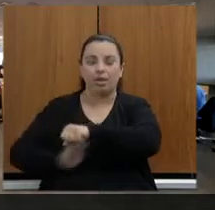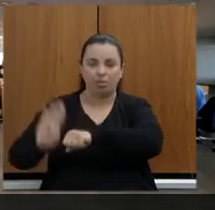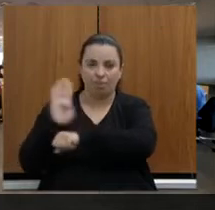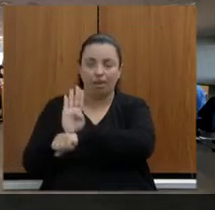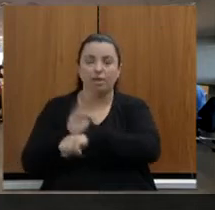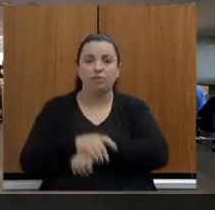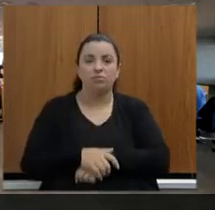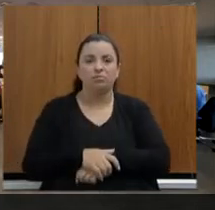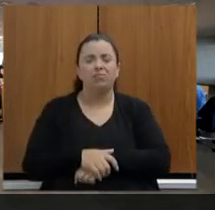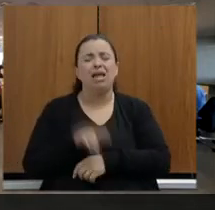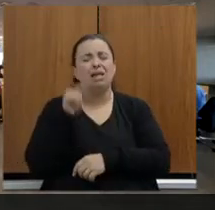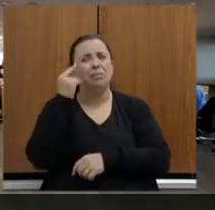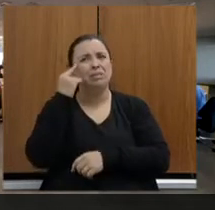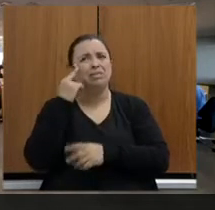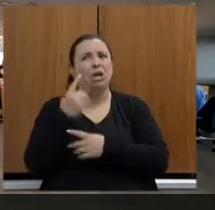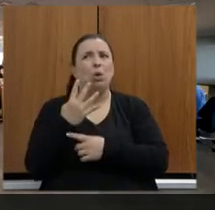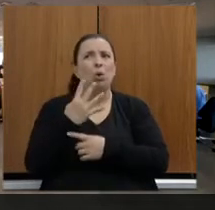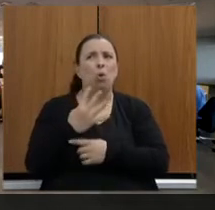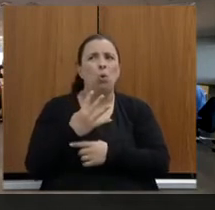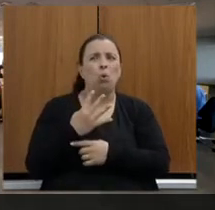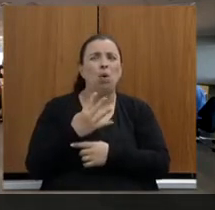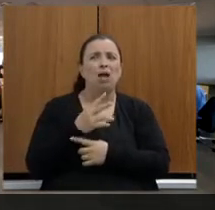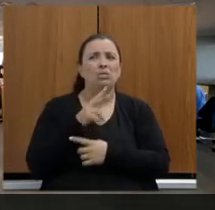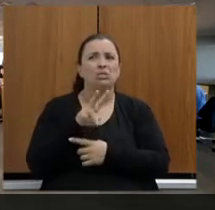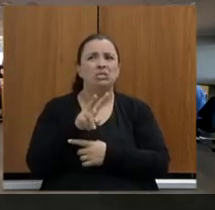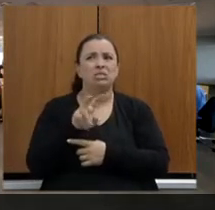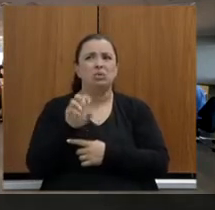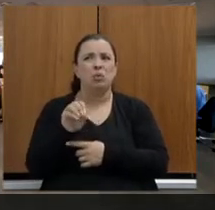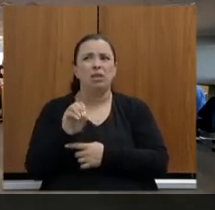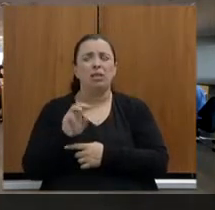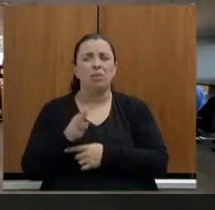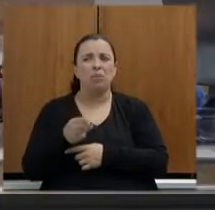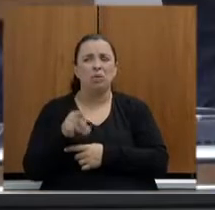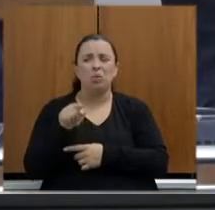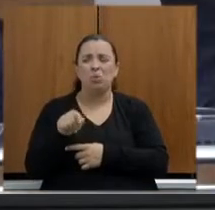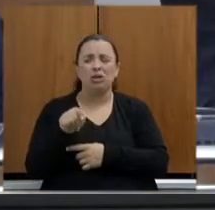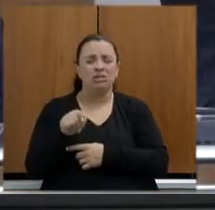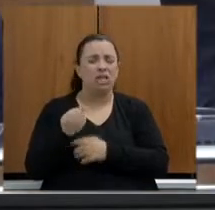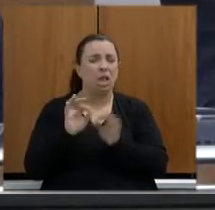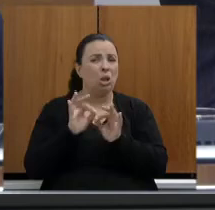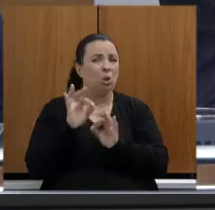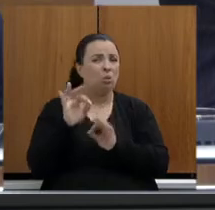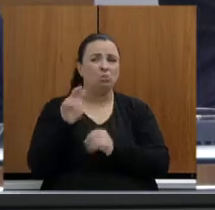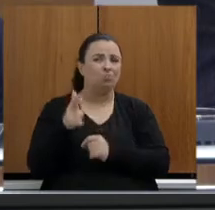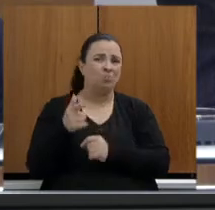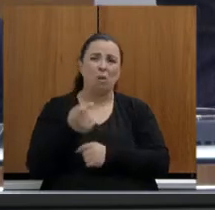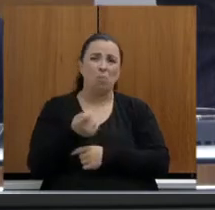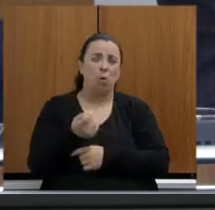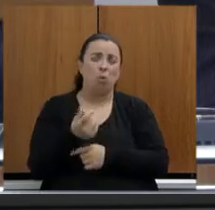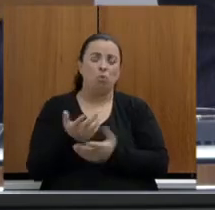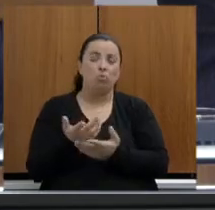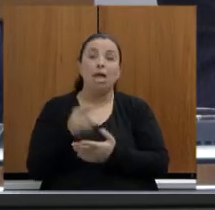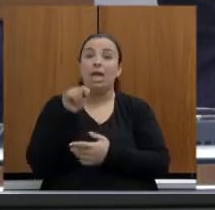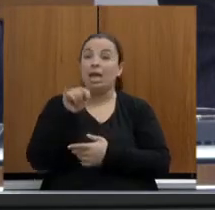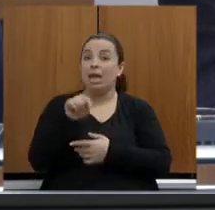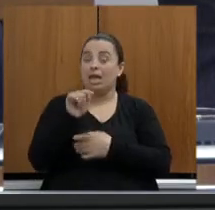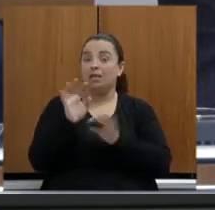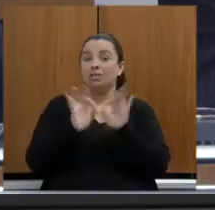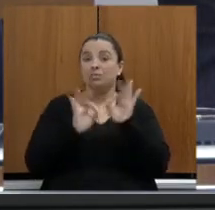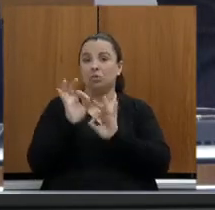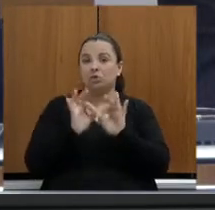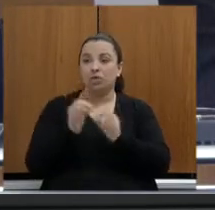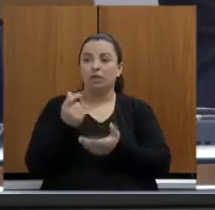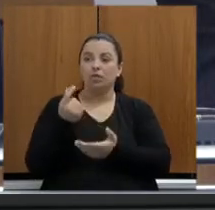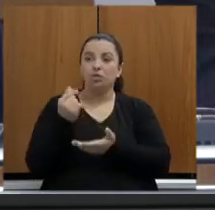disso. Esse é um projeto que demanda, só em investimento, em